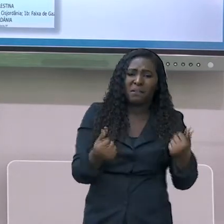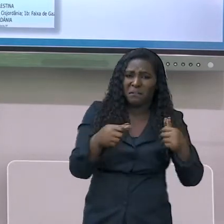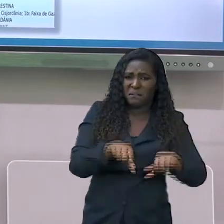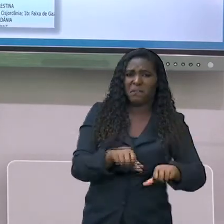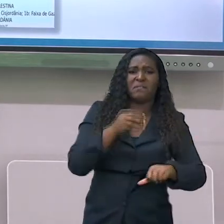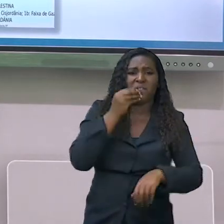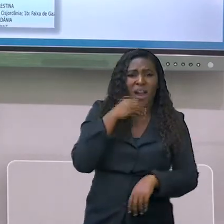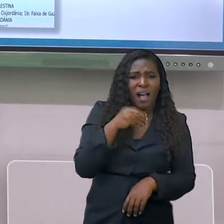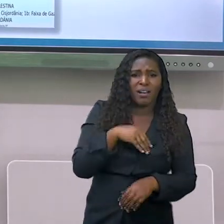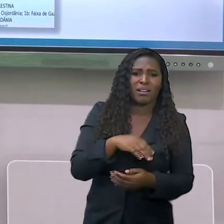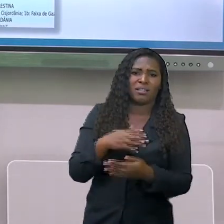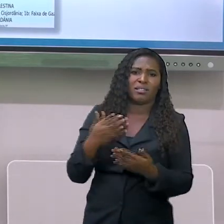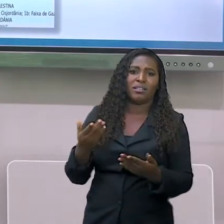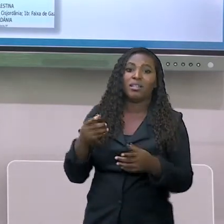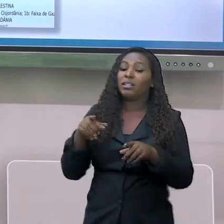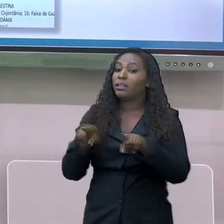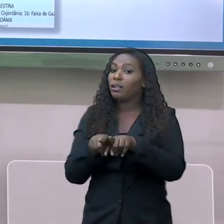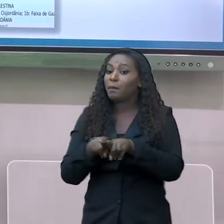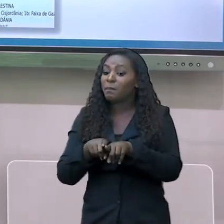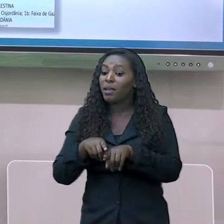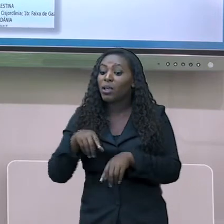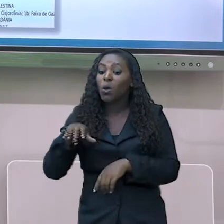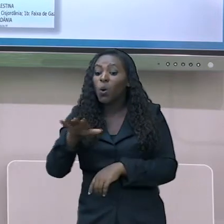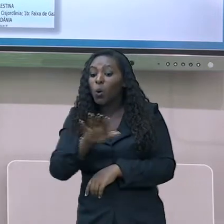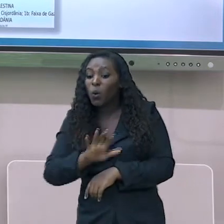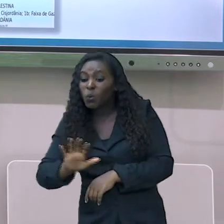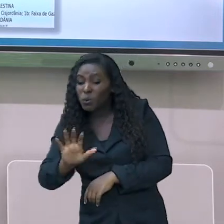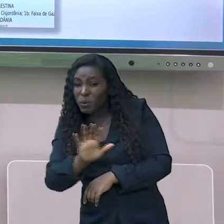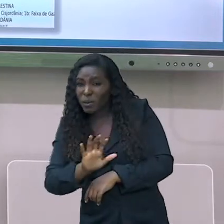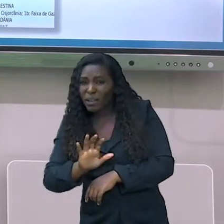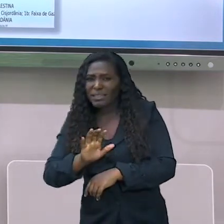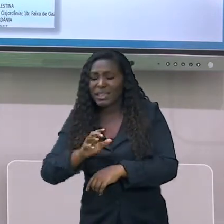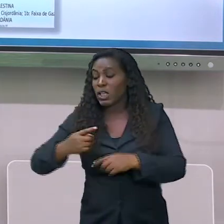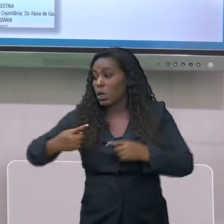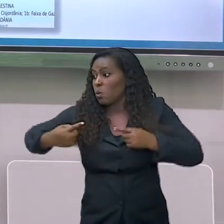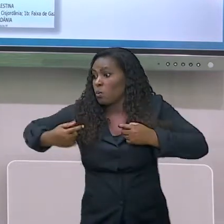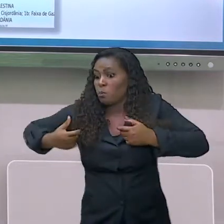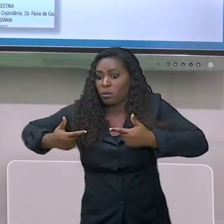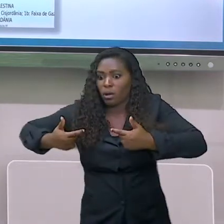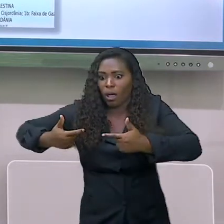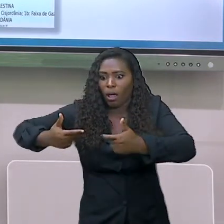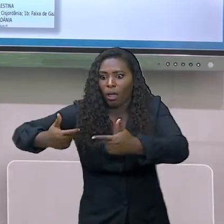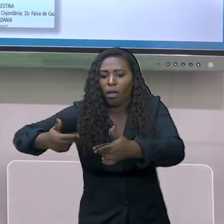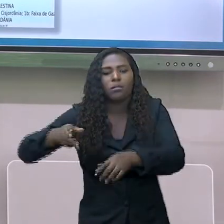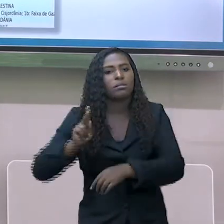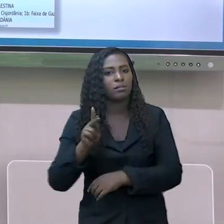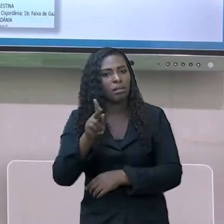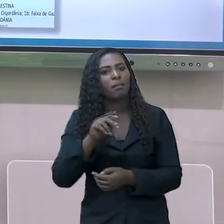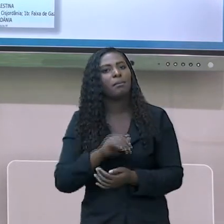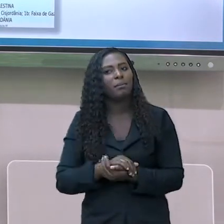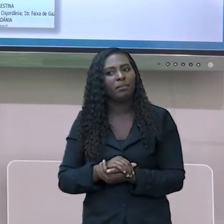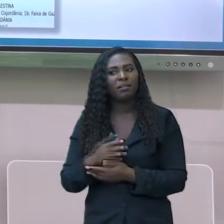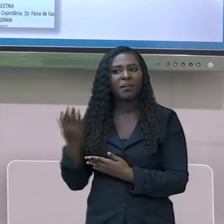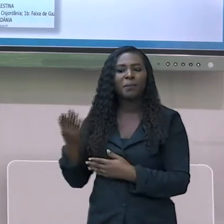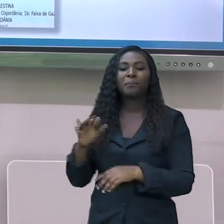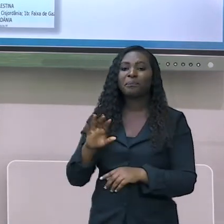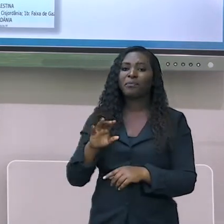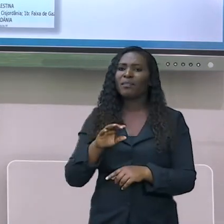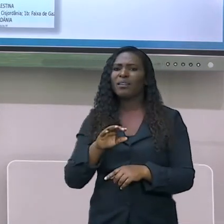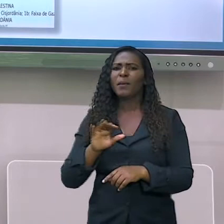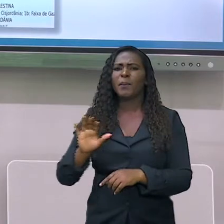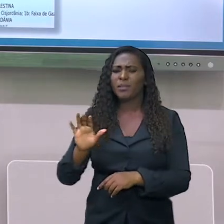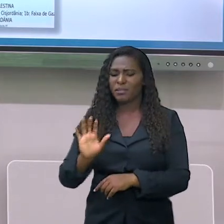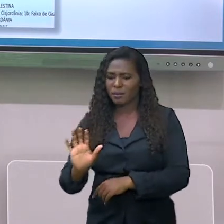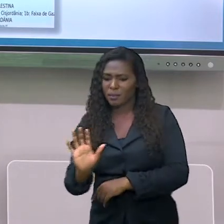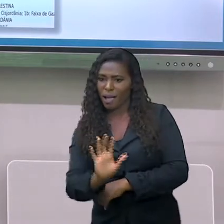essa região aqui, Iraque, Síria, Arábia Saudita, Irã, essa região aqui que